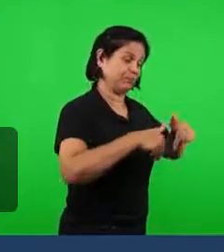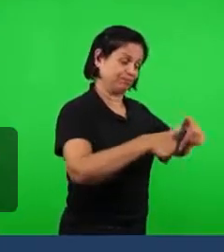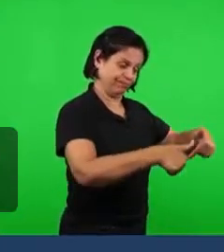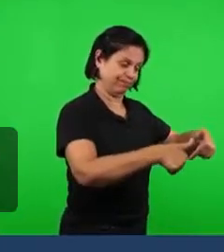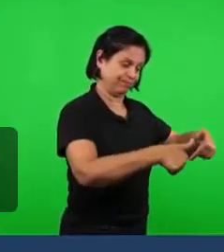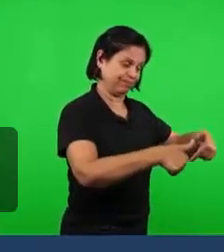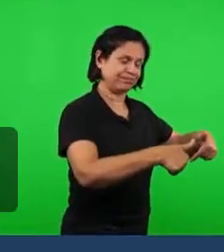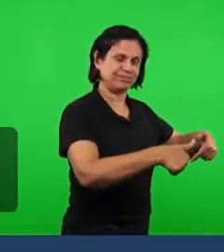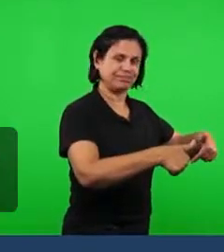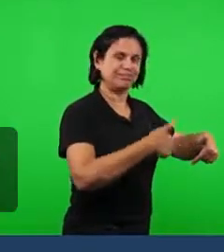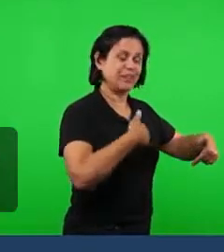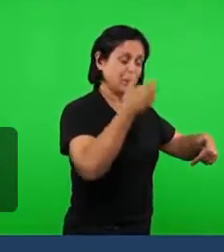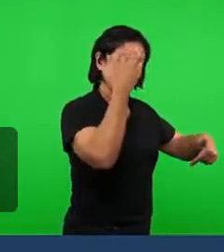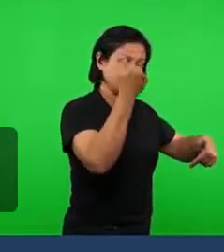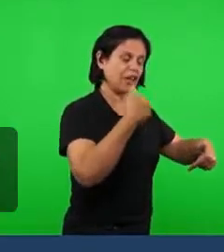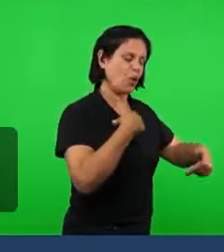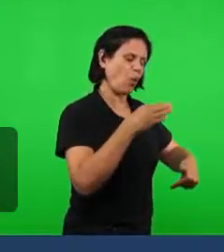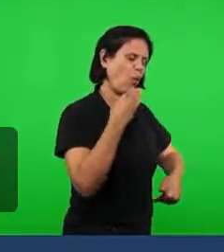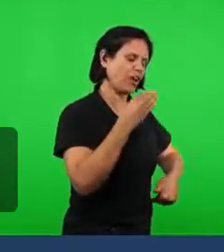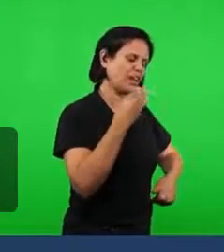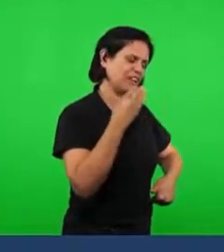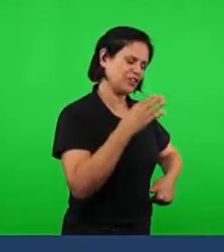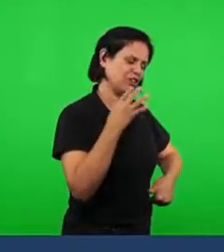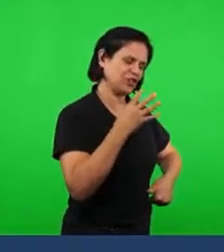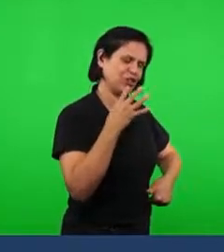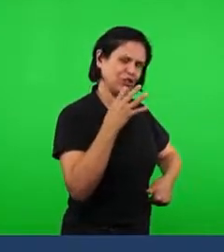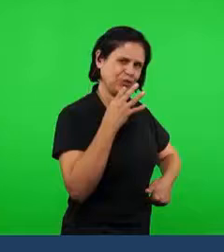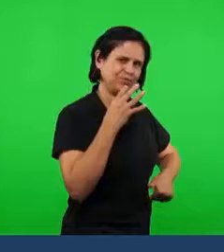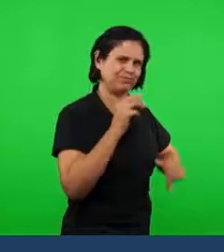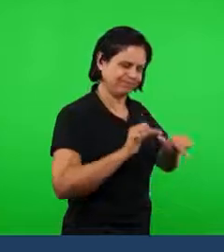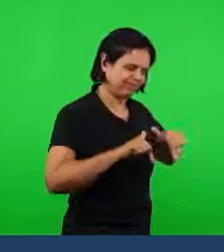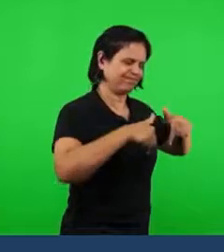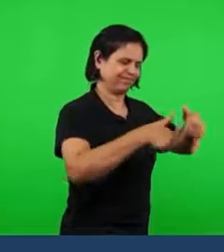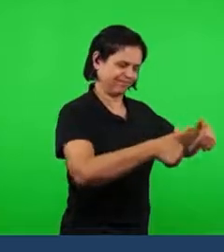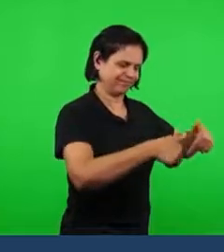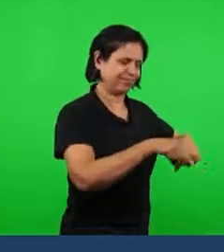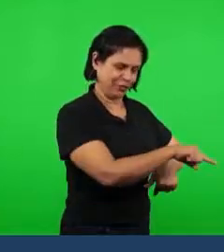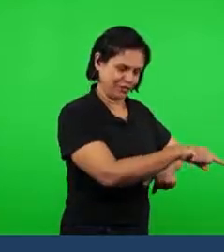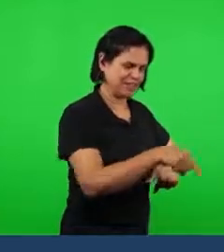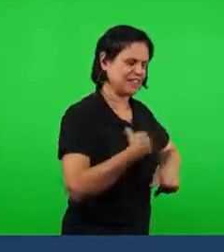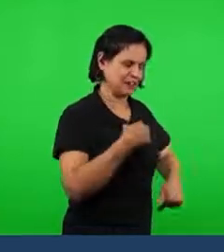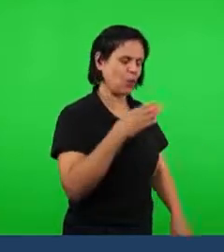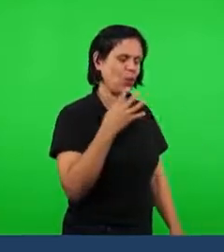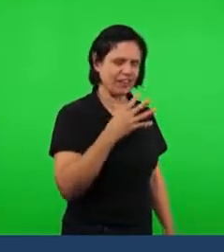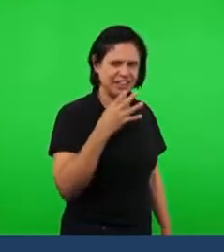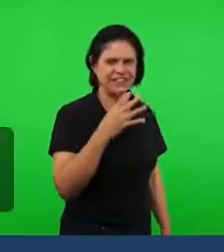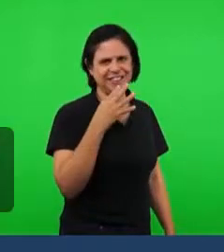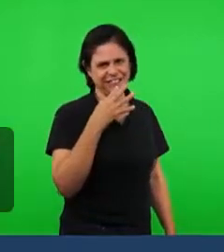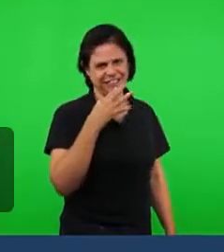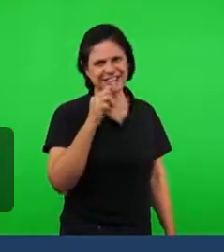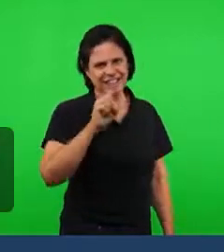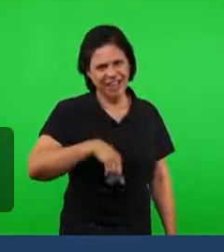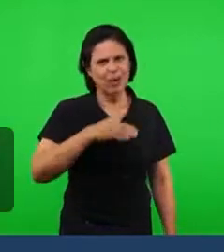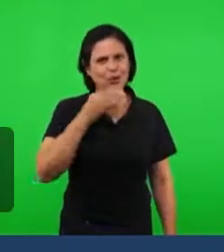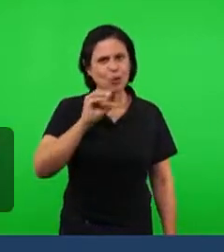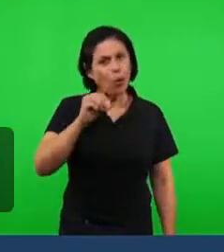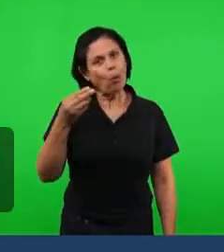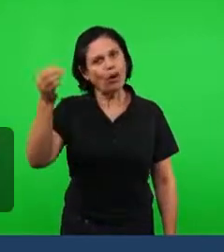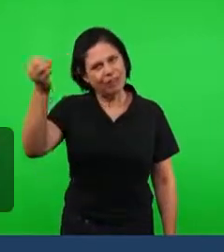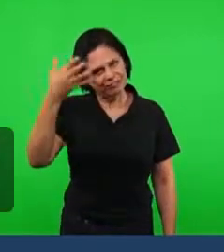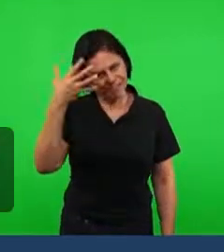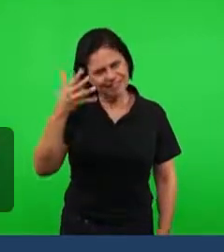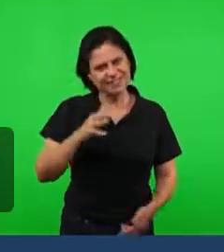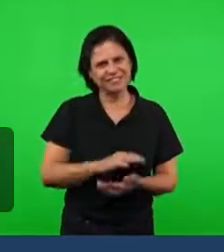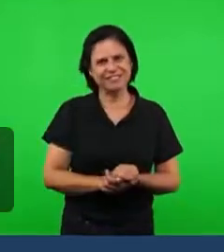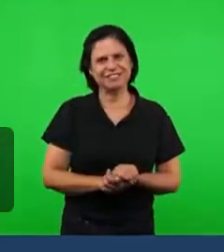habitas. Porque eu sei, quer dizer, eu conheço. Então aqui está o Espírito de Conhecimento ou Revelação no meio da igreja nesse